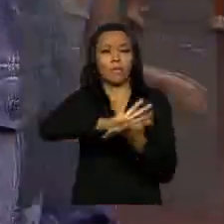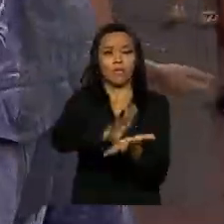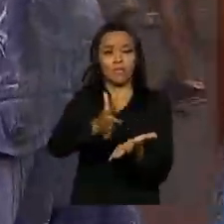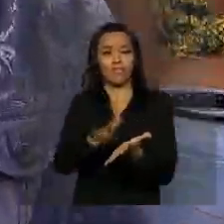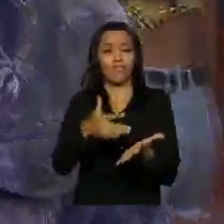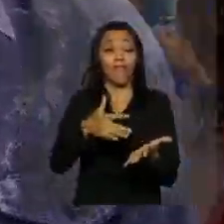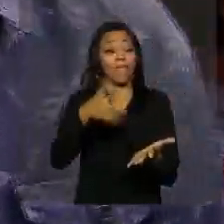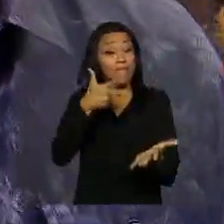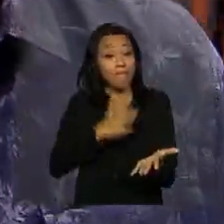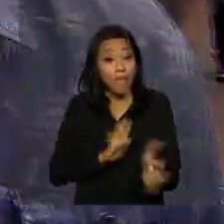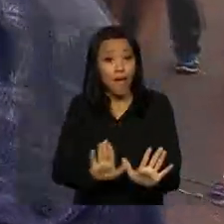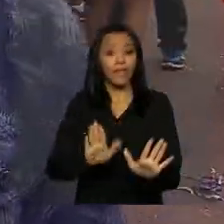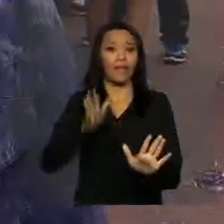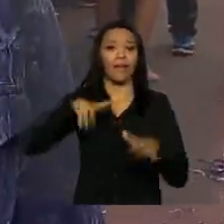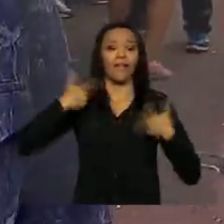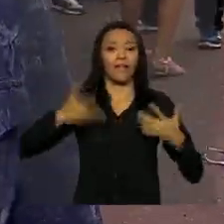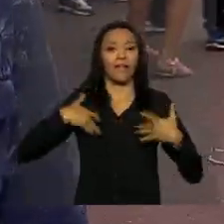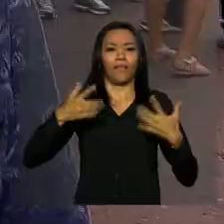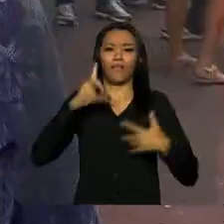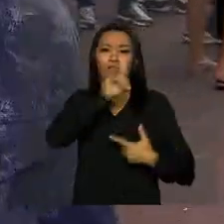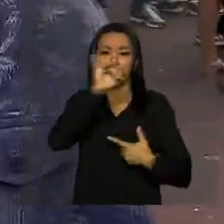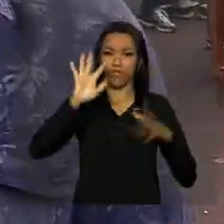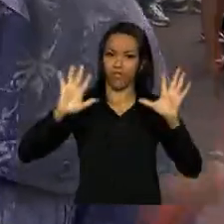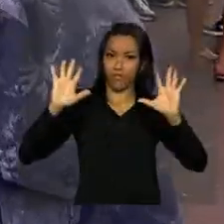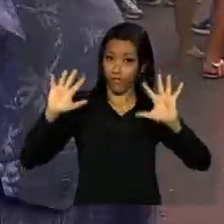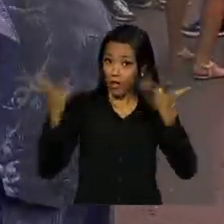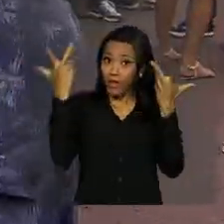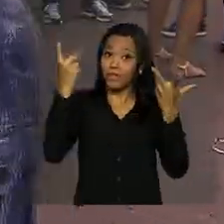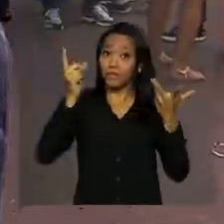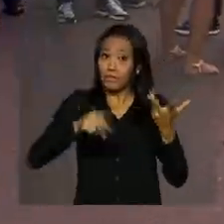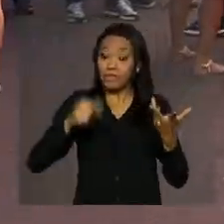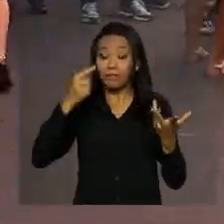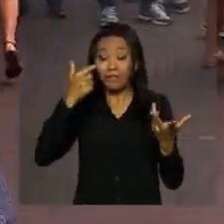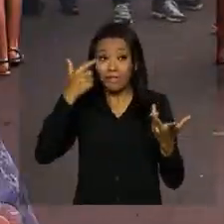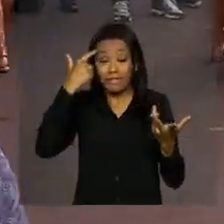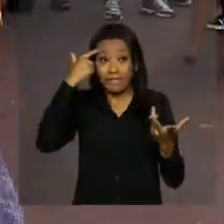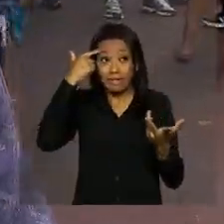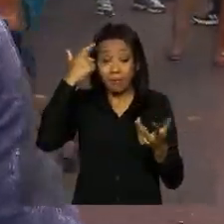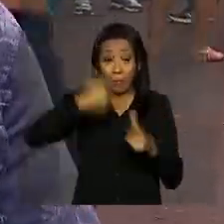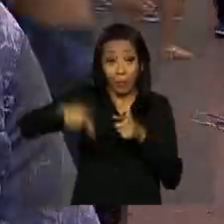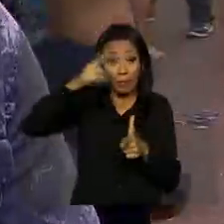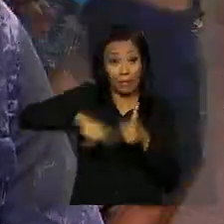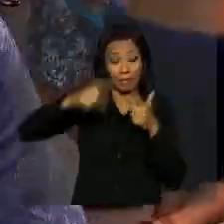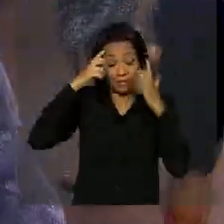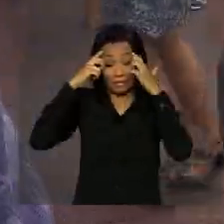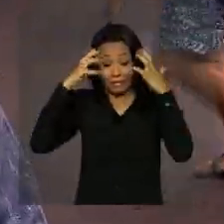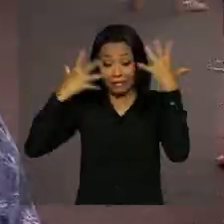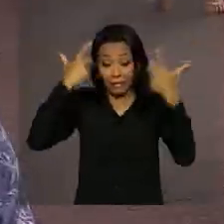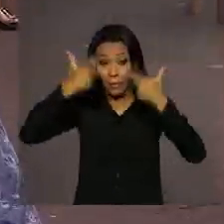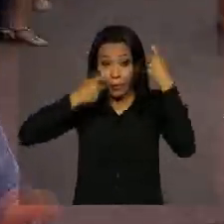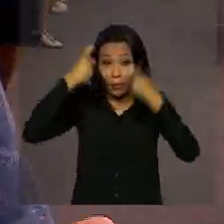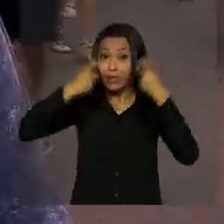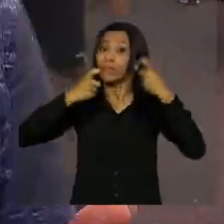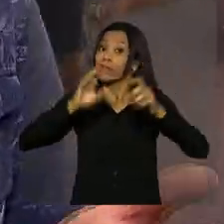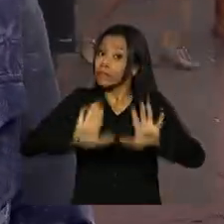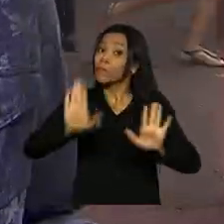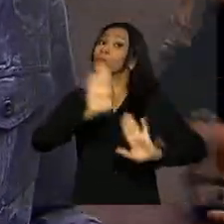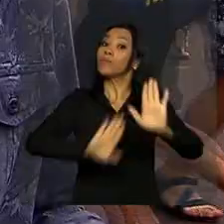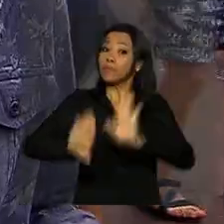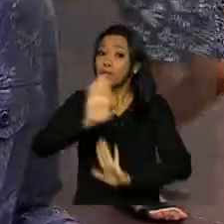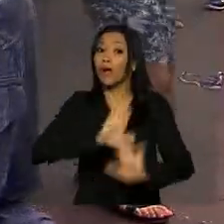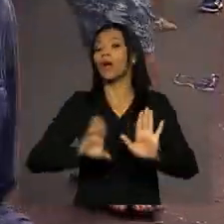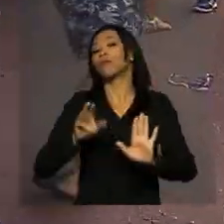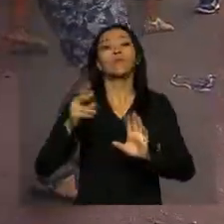Mas para a alegria dos dias de festa não se transformar em dor de cabeça, algumas precauções são necessárias. Além dos